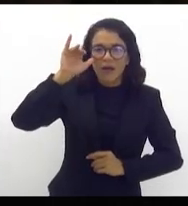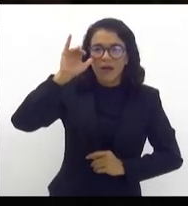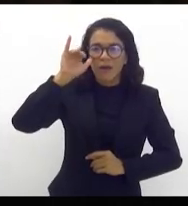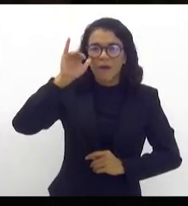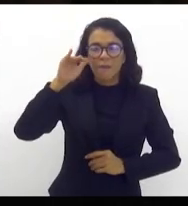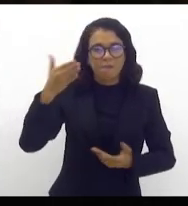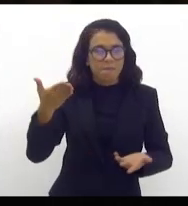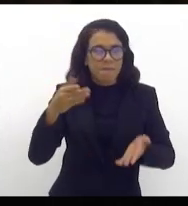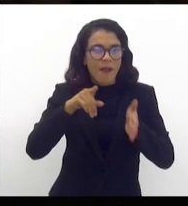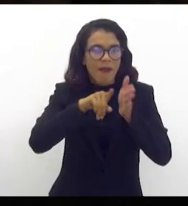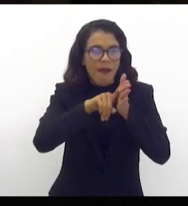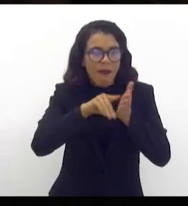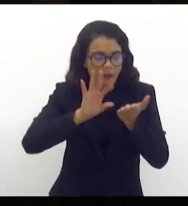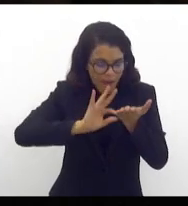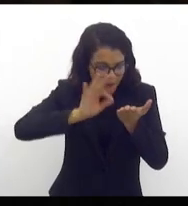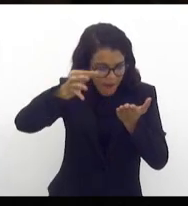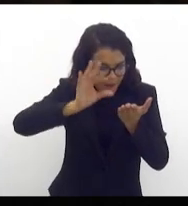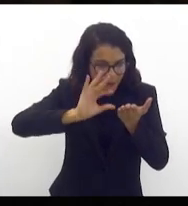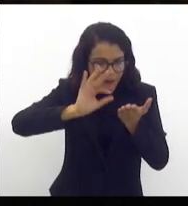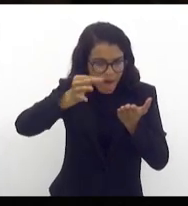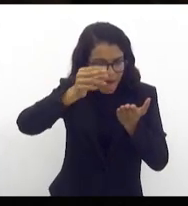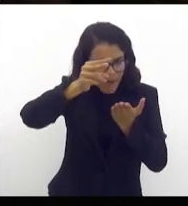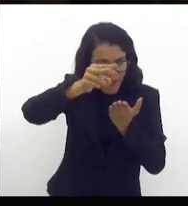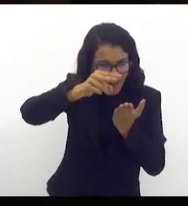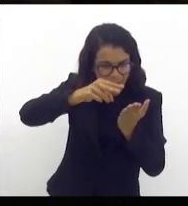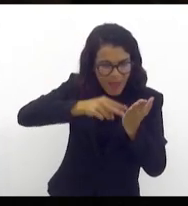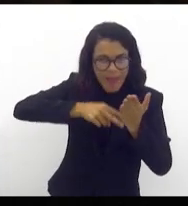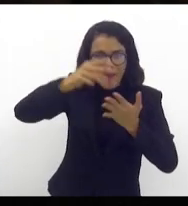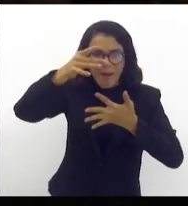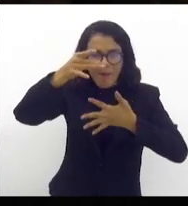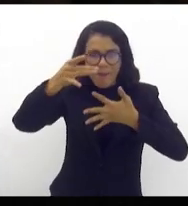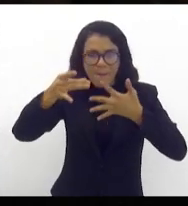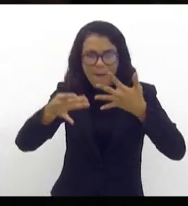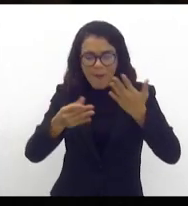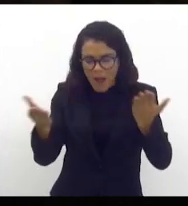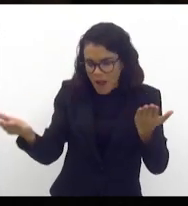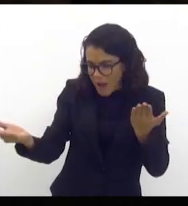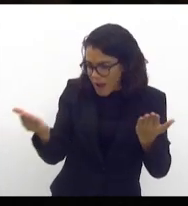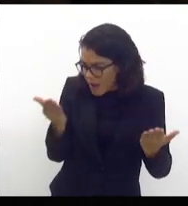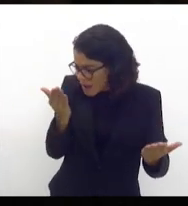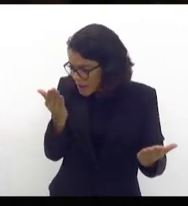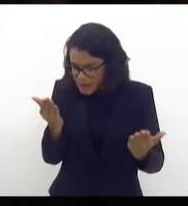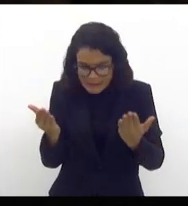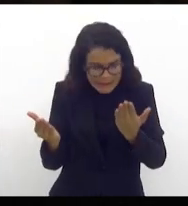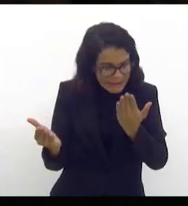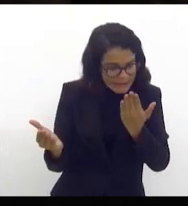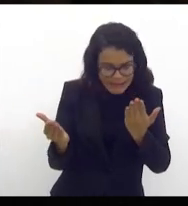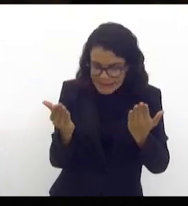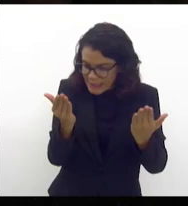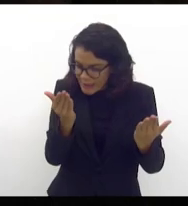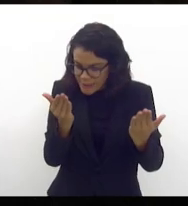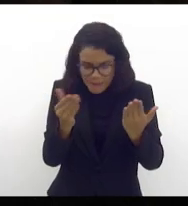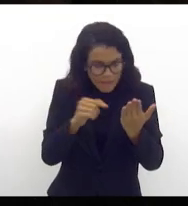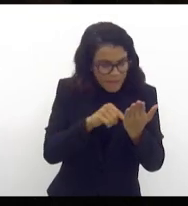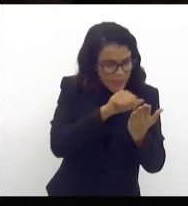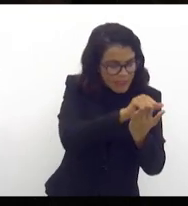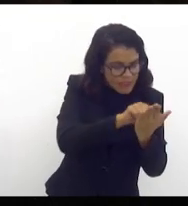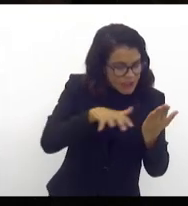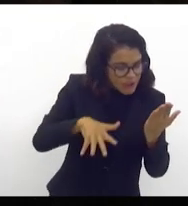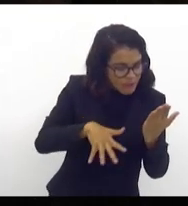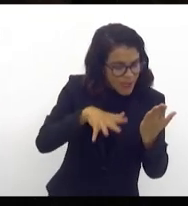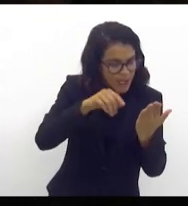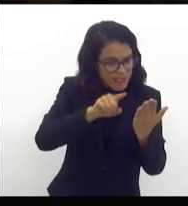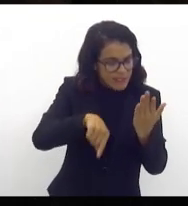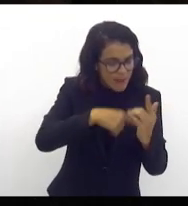para examinar a LOA, exatamente para fazer esse confronto de receitas e despesas,